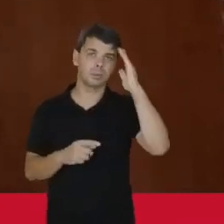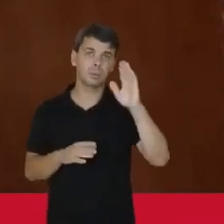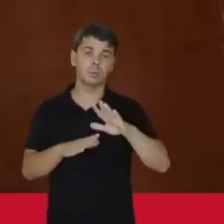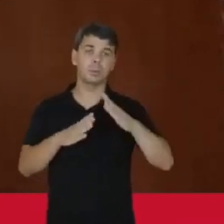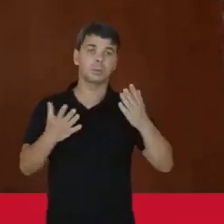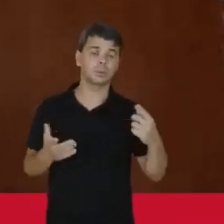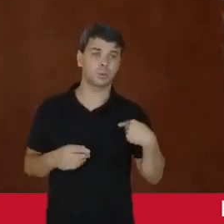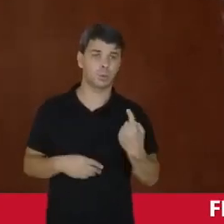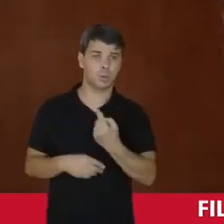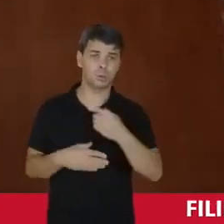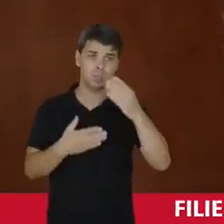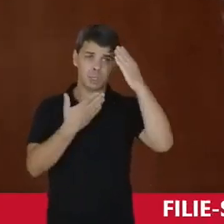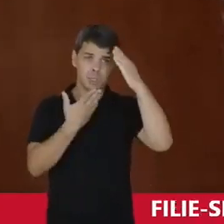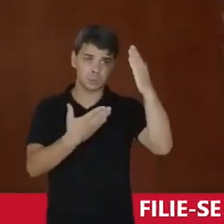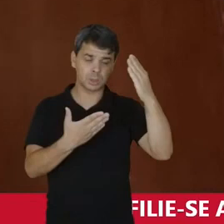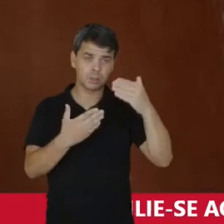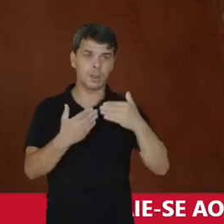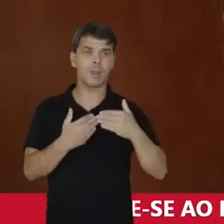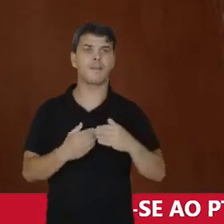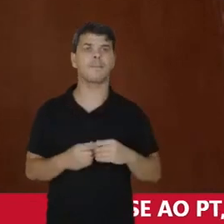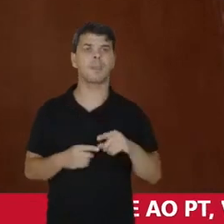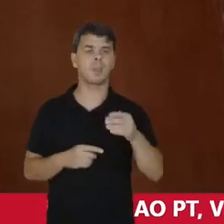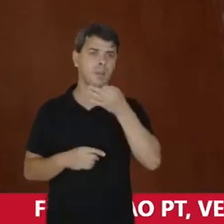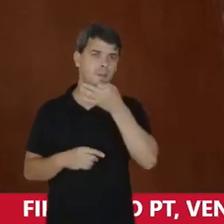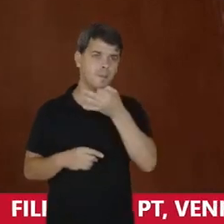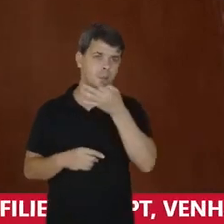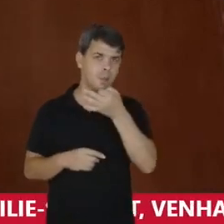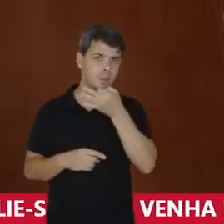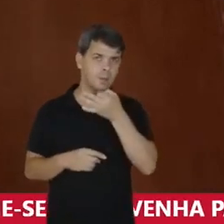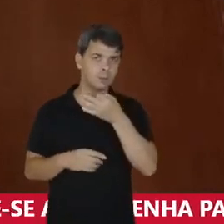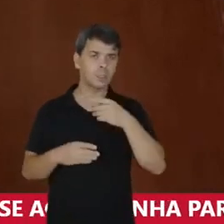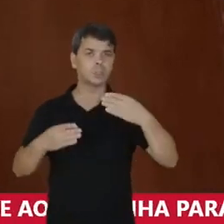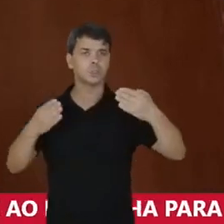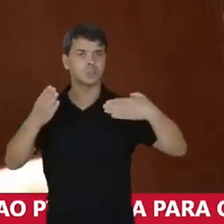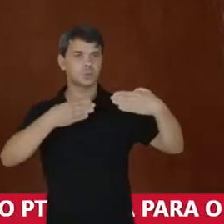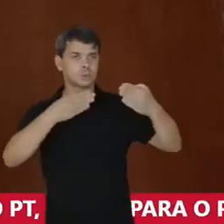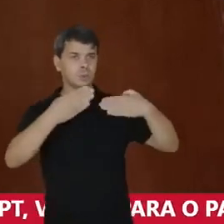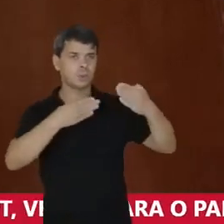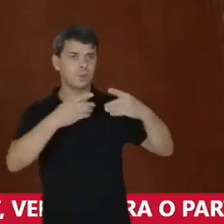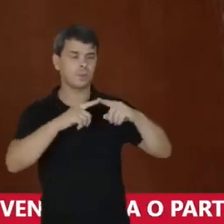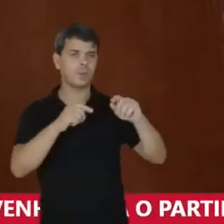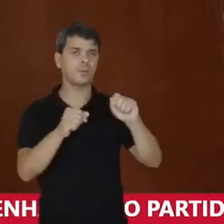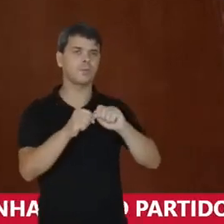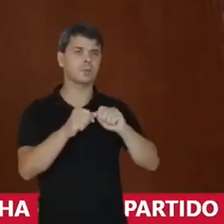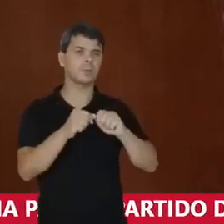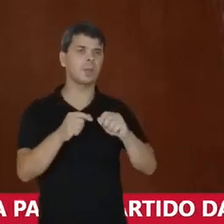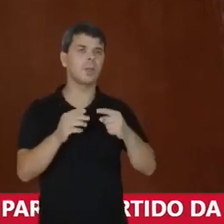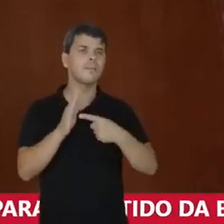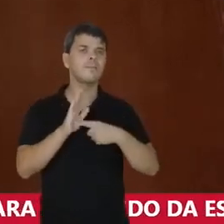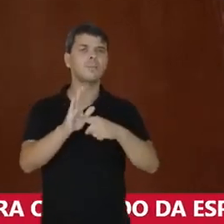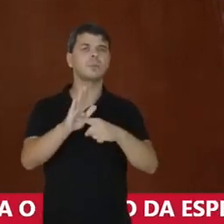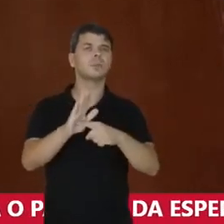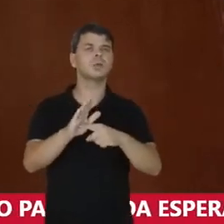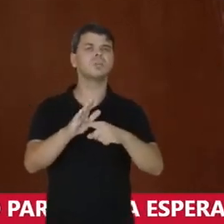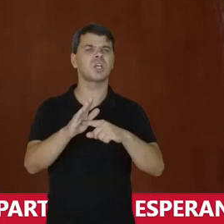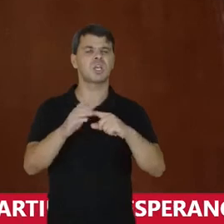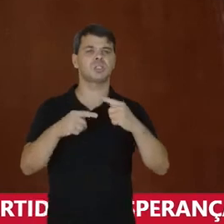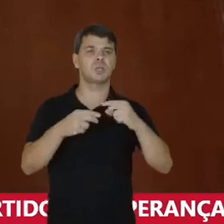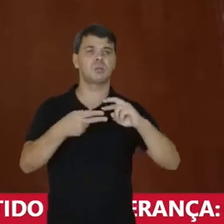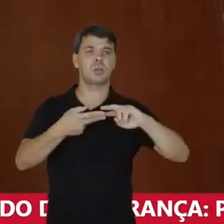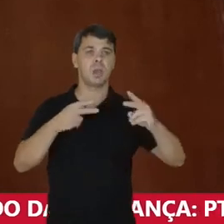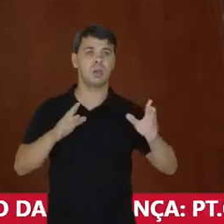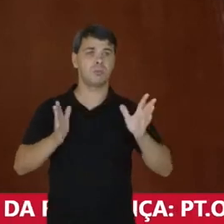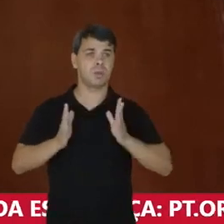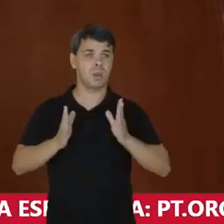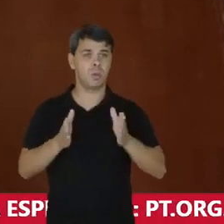Por isso Eu quero agradecer Esse espaço Essa oportunidade De dialogar com vocês Fazer os recortes De gênero Raça e